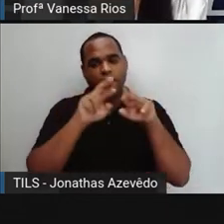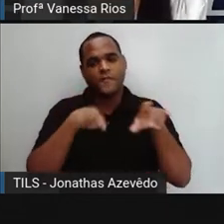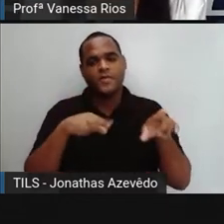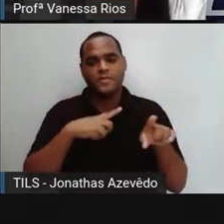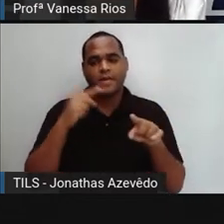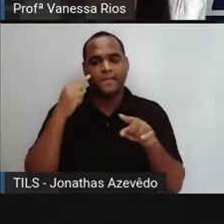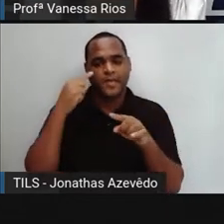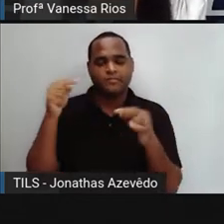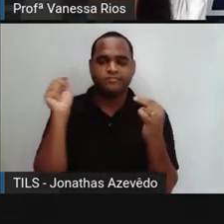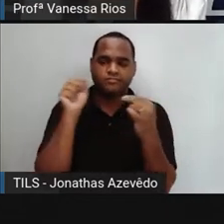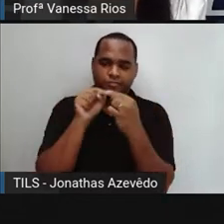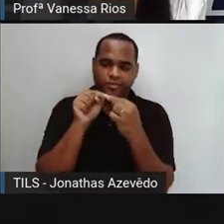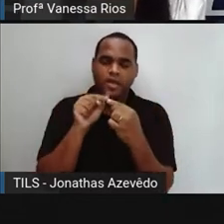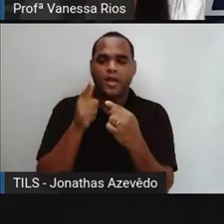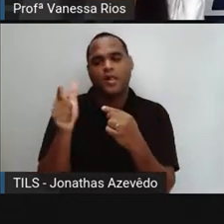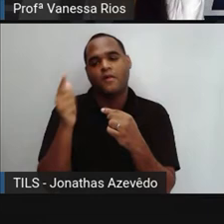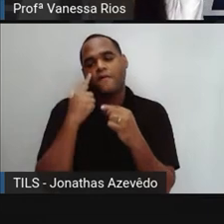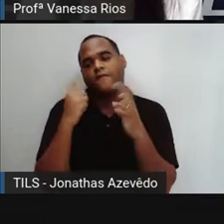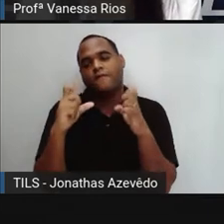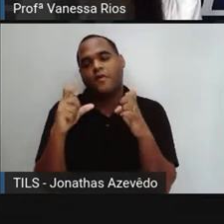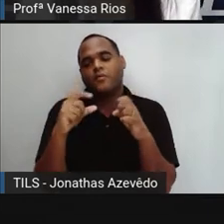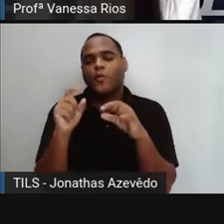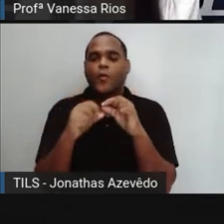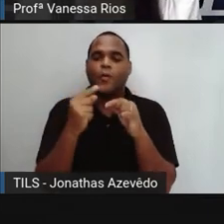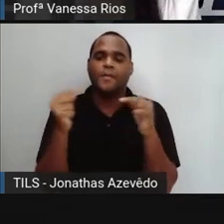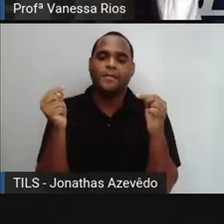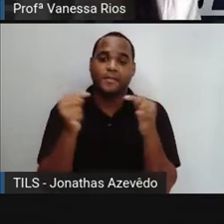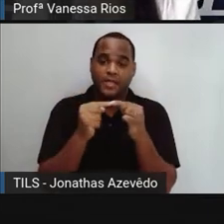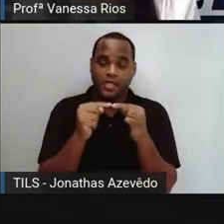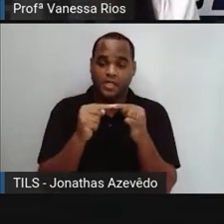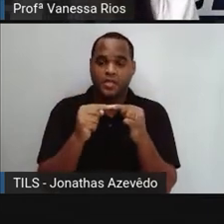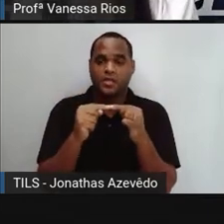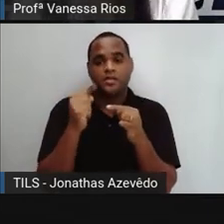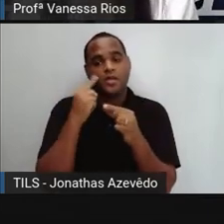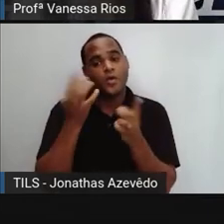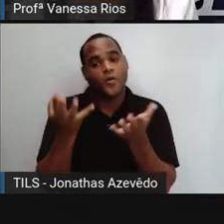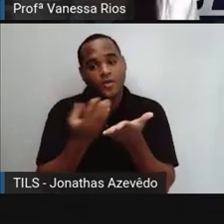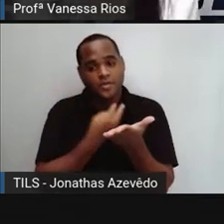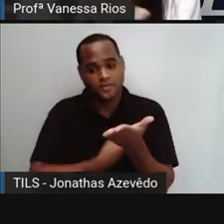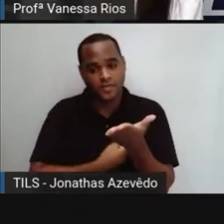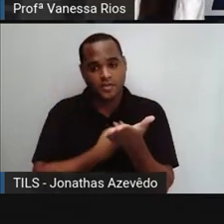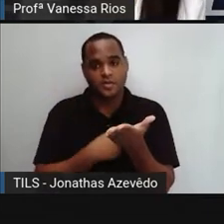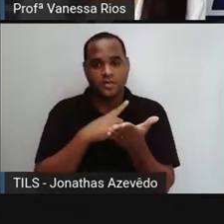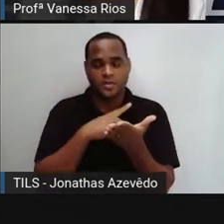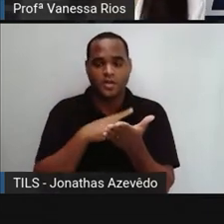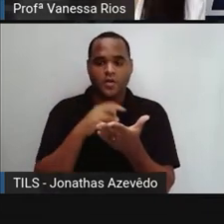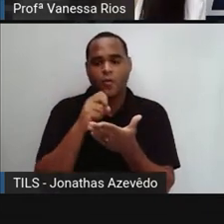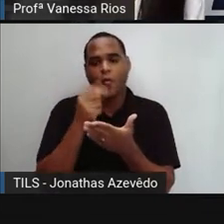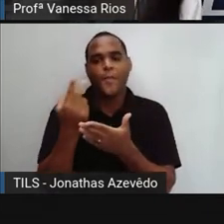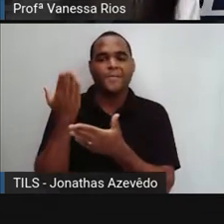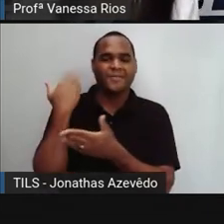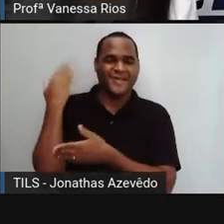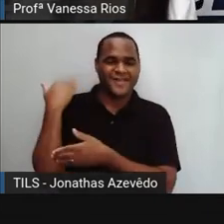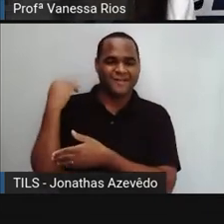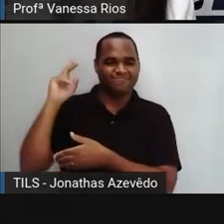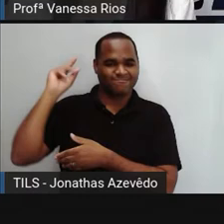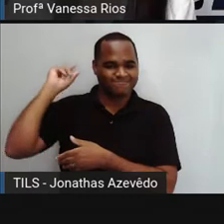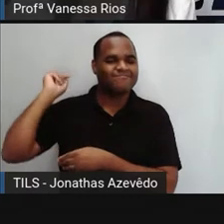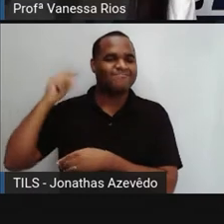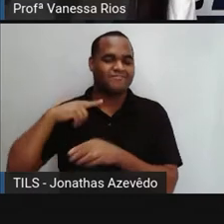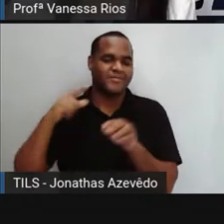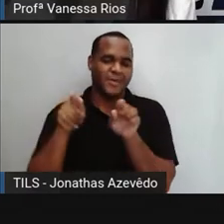sendo retratado, fotografado, é algo que está atual ou é algo do passado também.